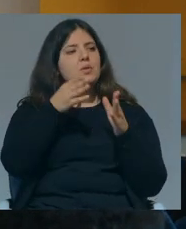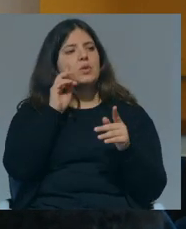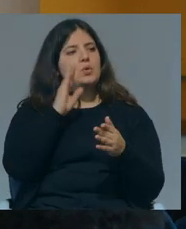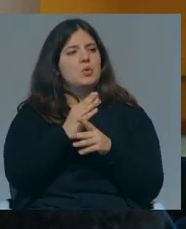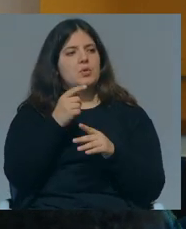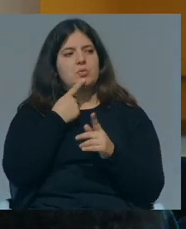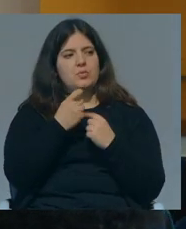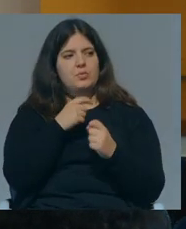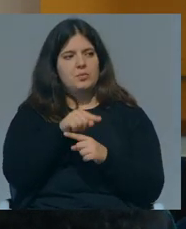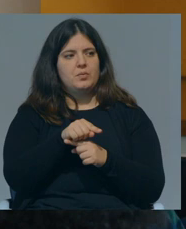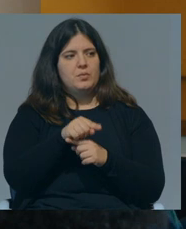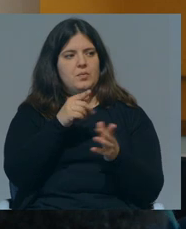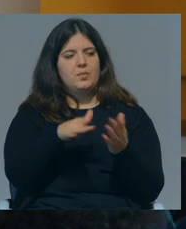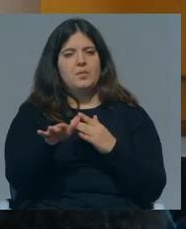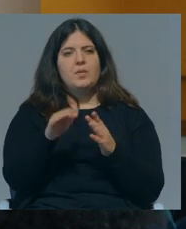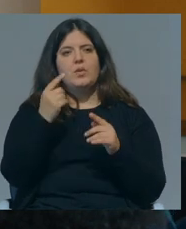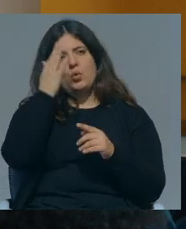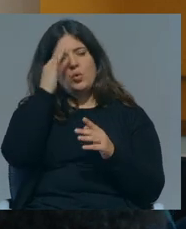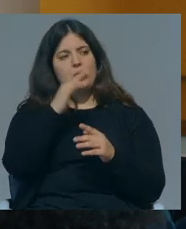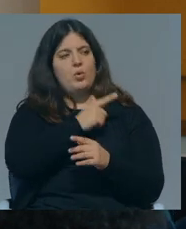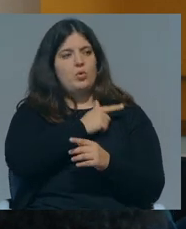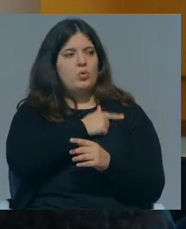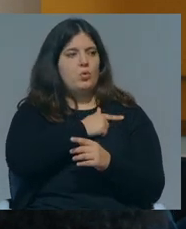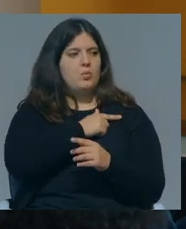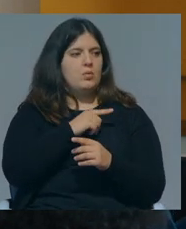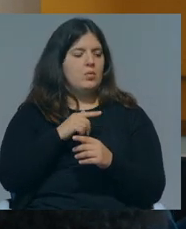começo do time, essa questão da diminuição das turmas.